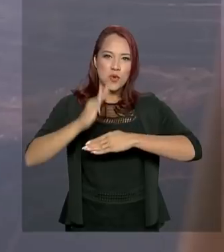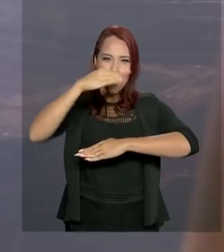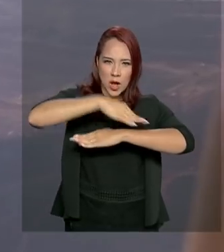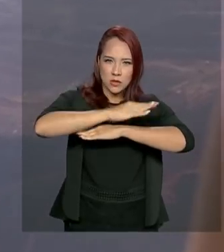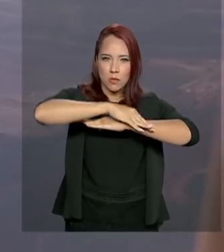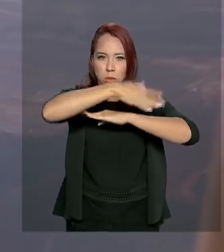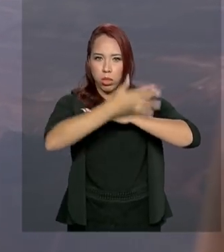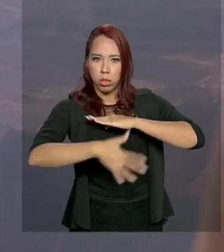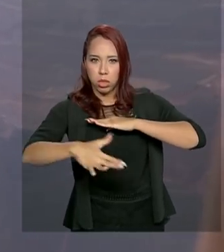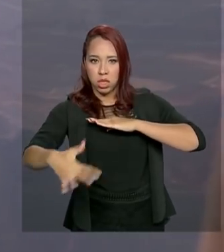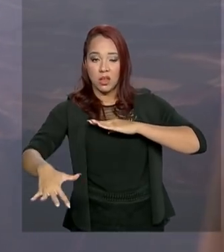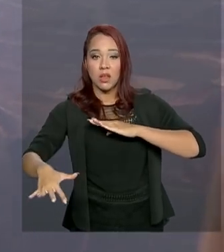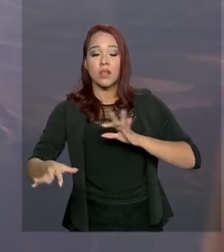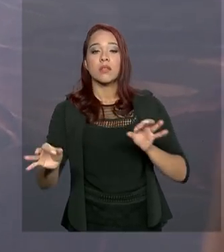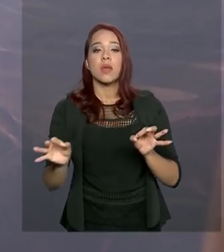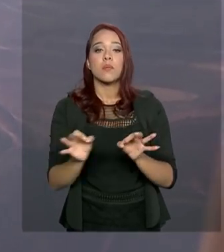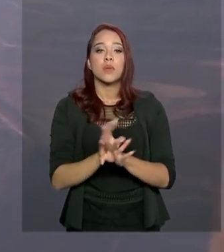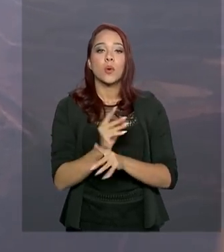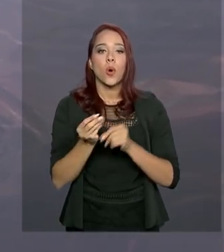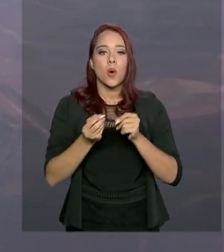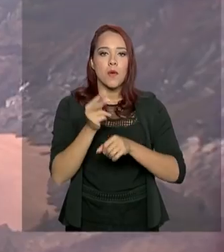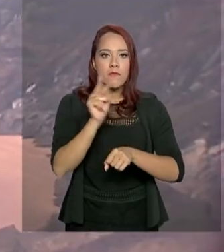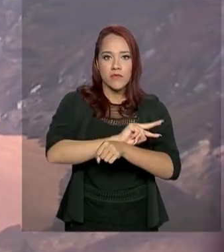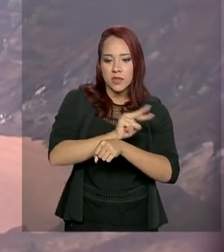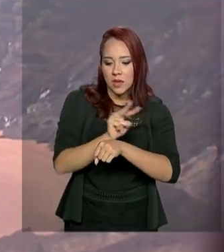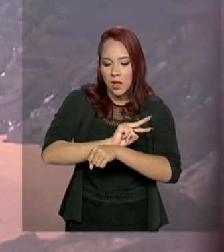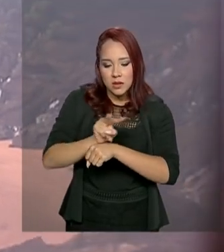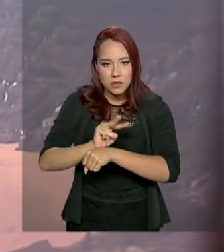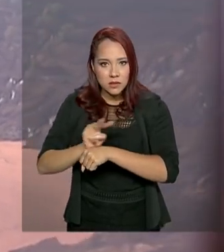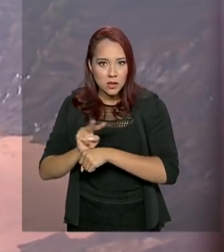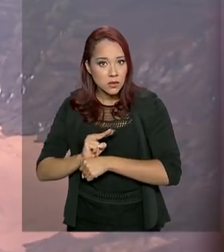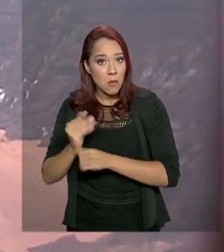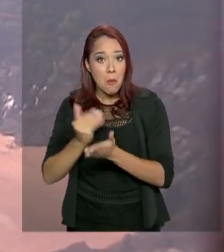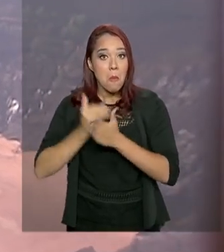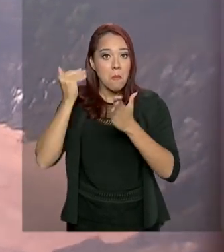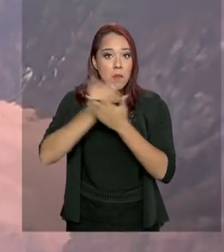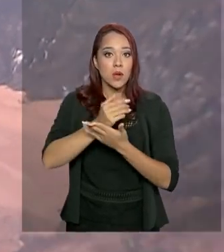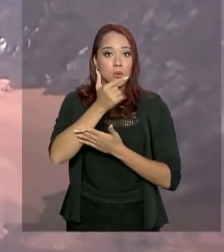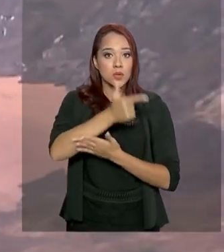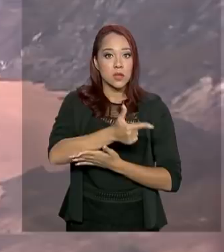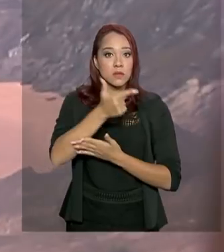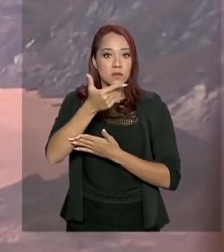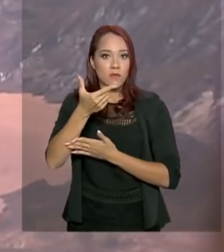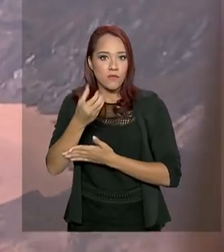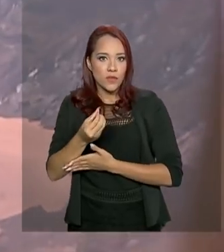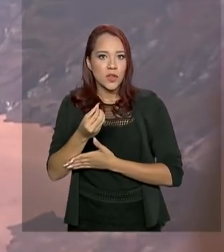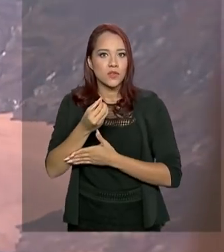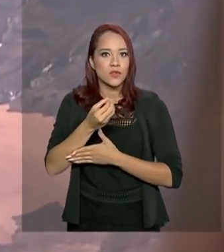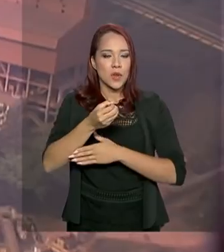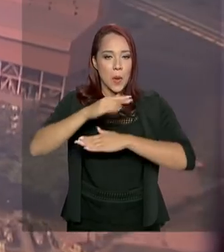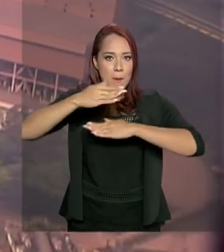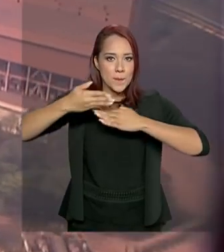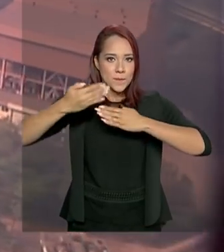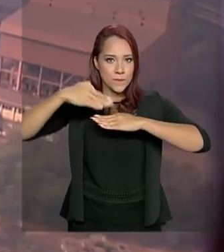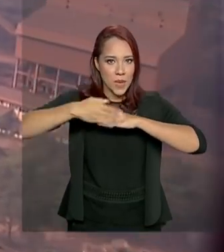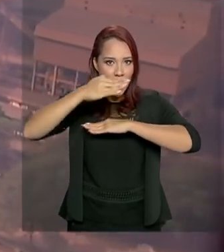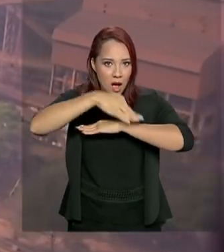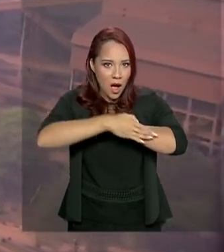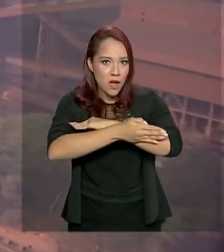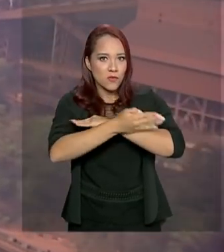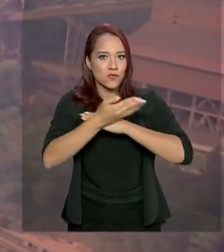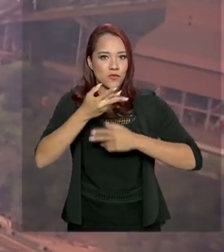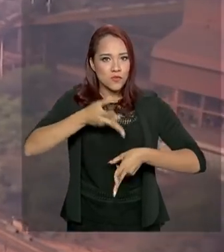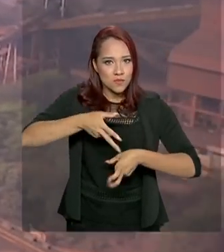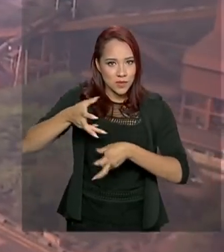Gerais, termina com um reforço na fiscalização de mais de 220 barragens de mineração no país, além de um